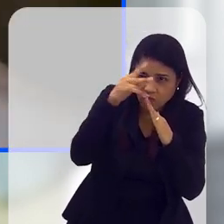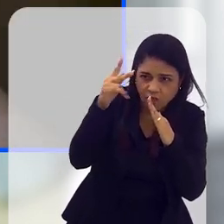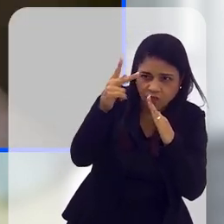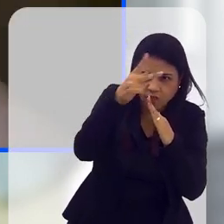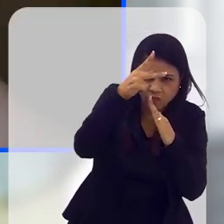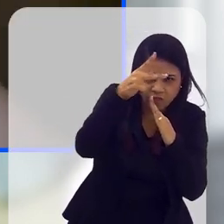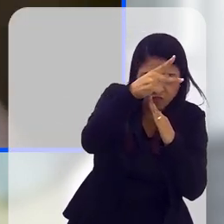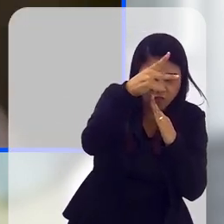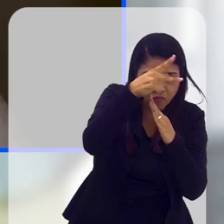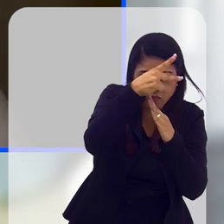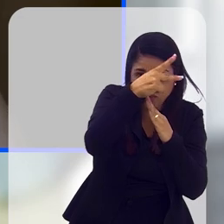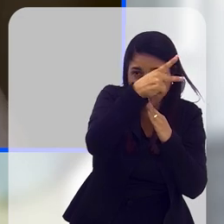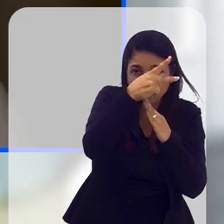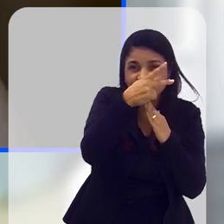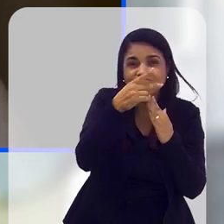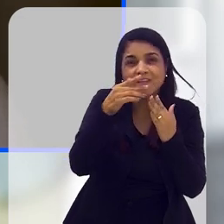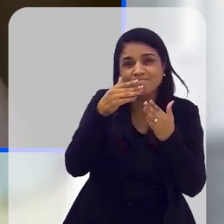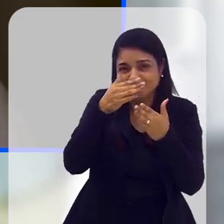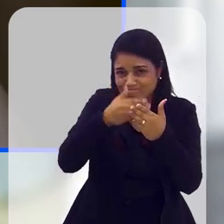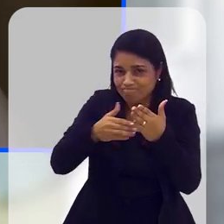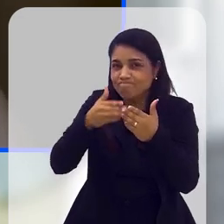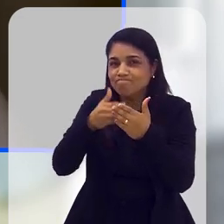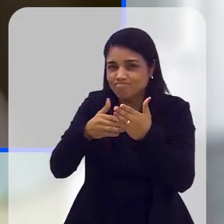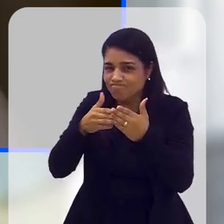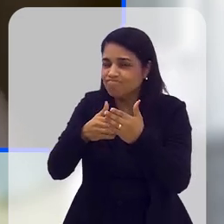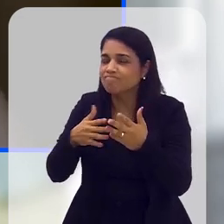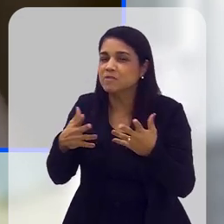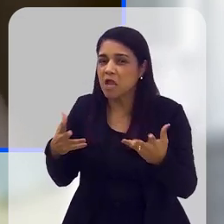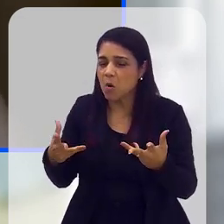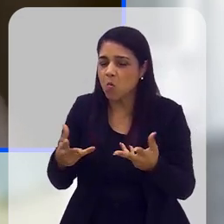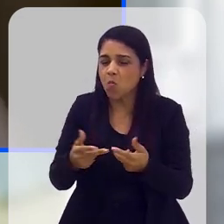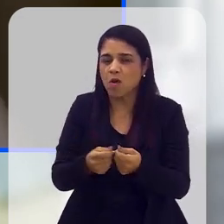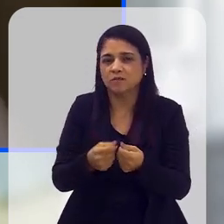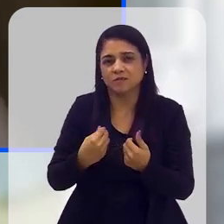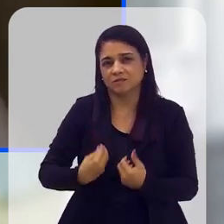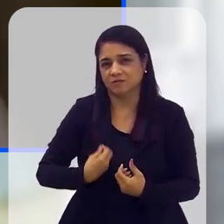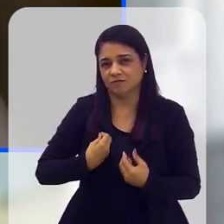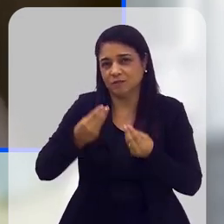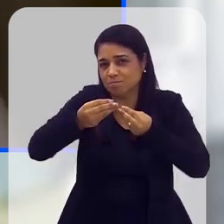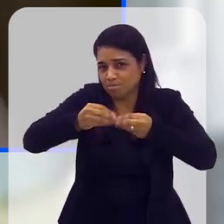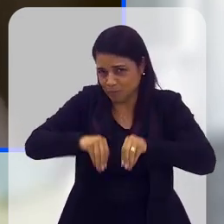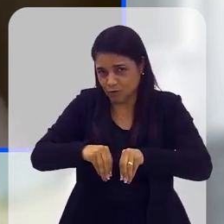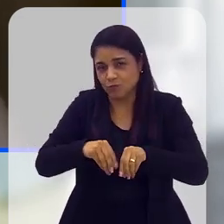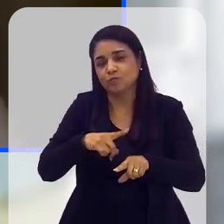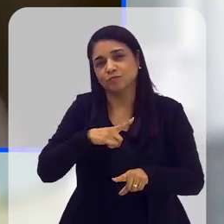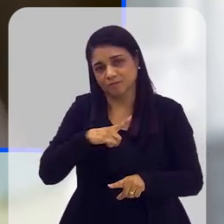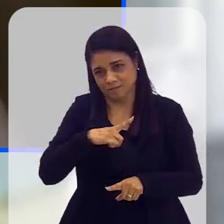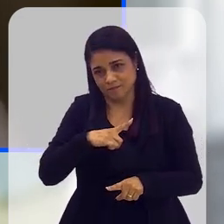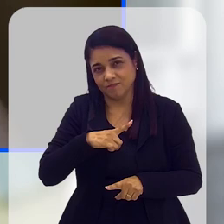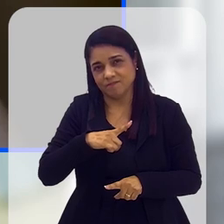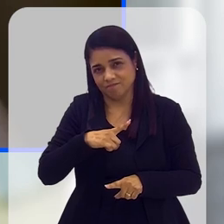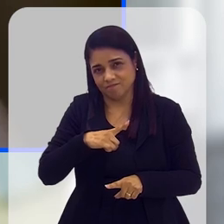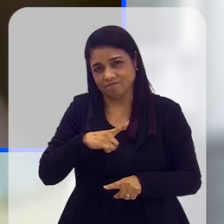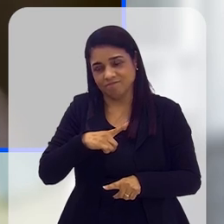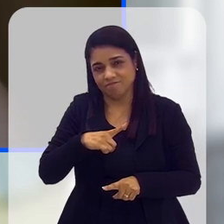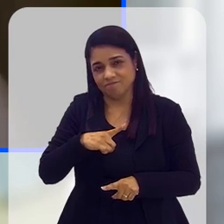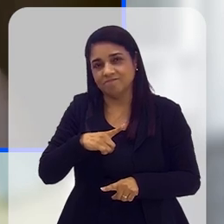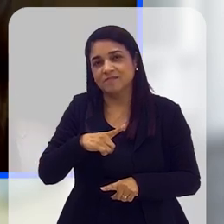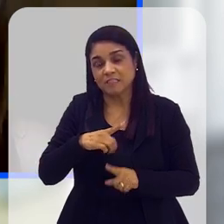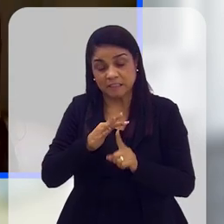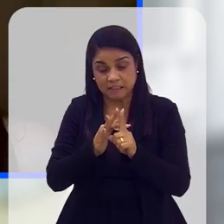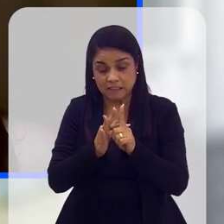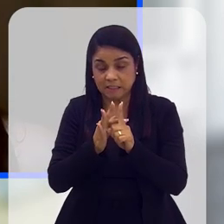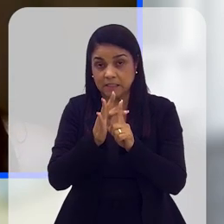passa por cima, então ela acaba alterando significamente a qualidade de vida naqueles locais que